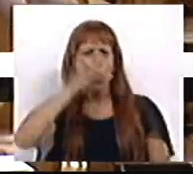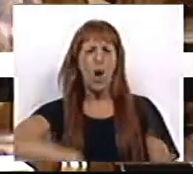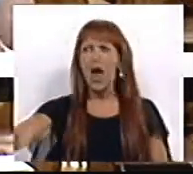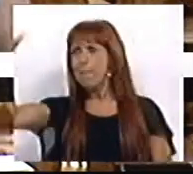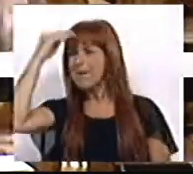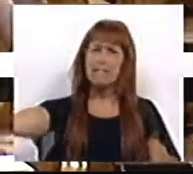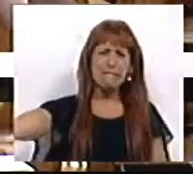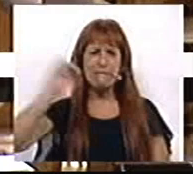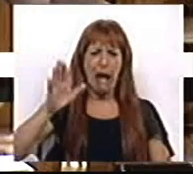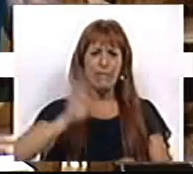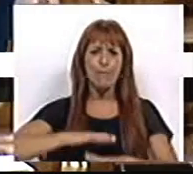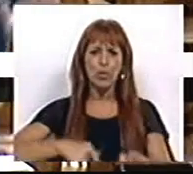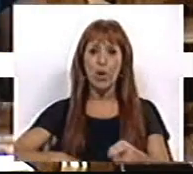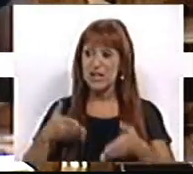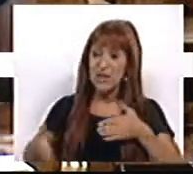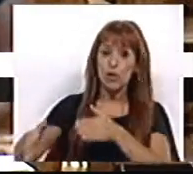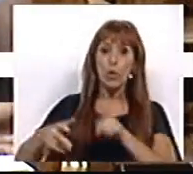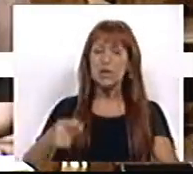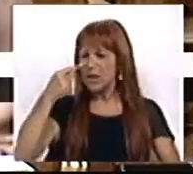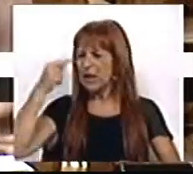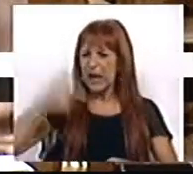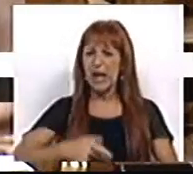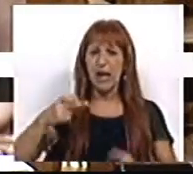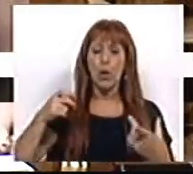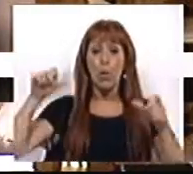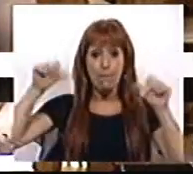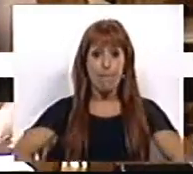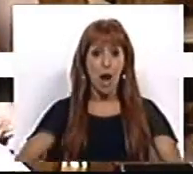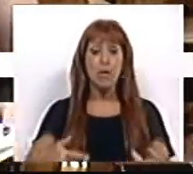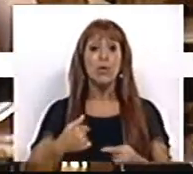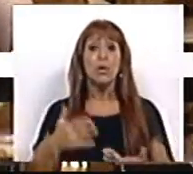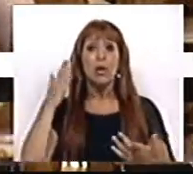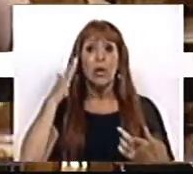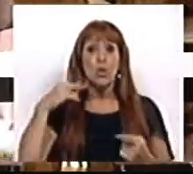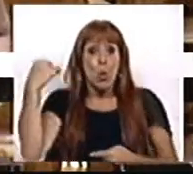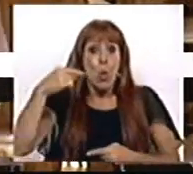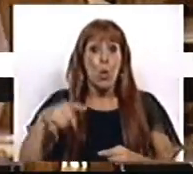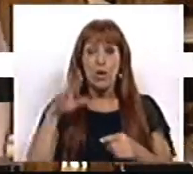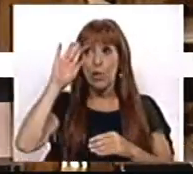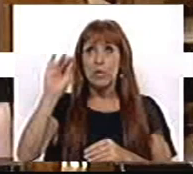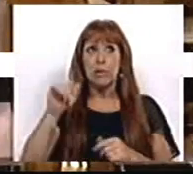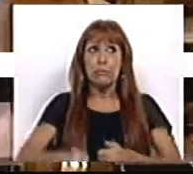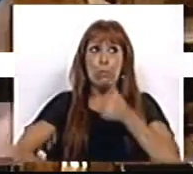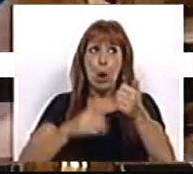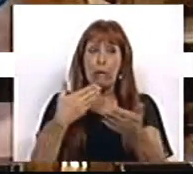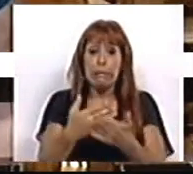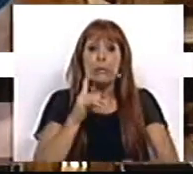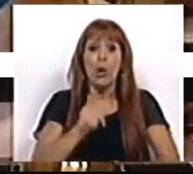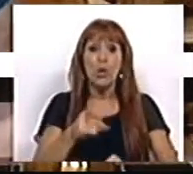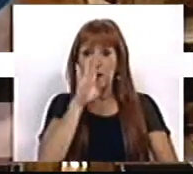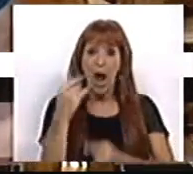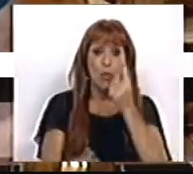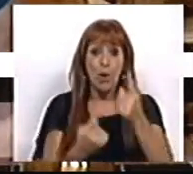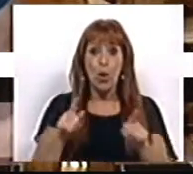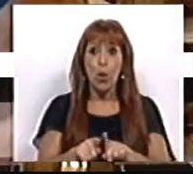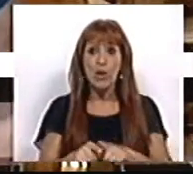aprendizagem desta estratégia que correu mal. E acho que o único conselho, o melhor conselho para dar, se há alguma